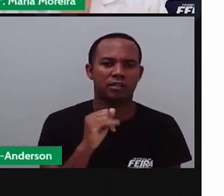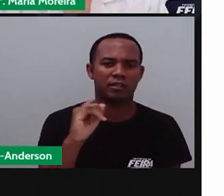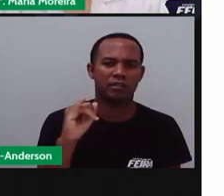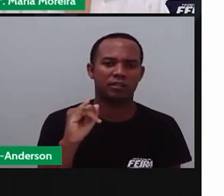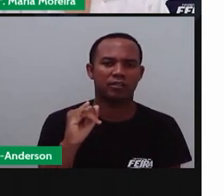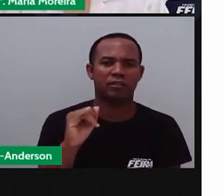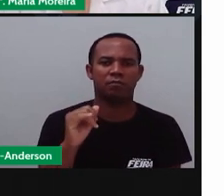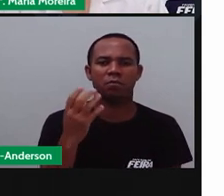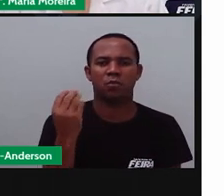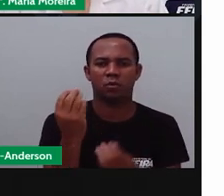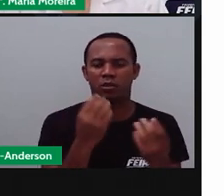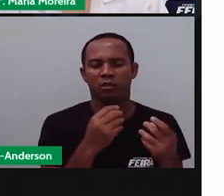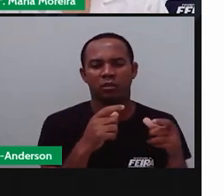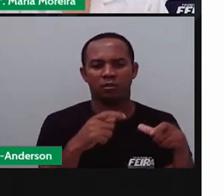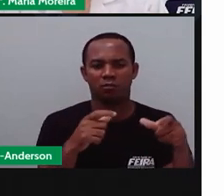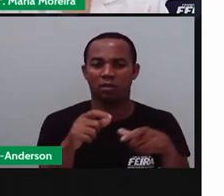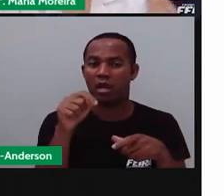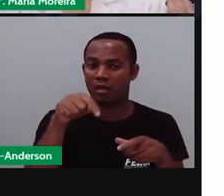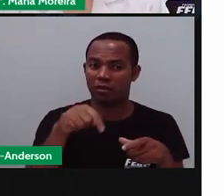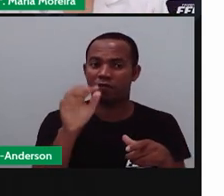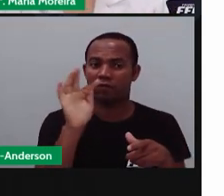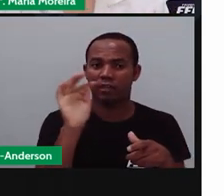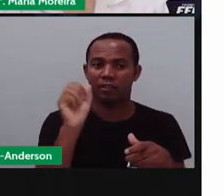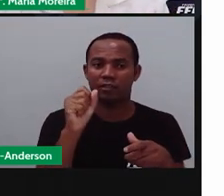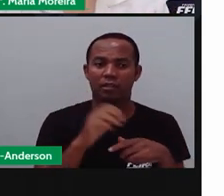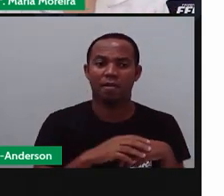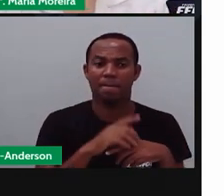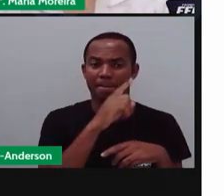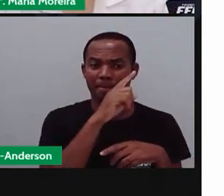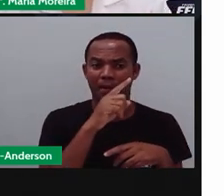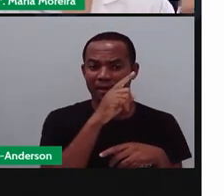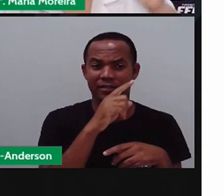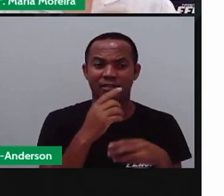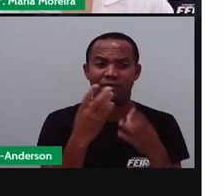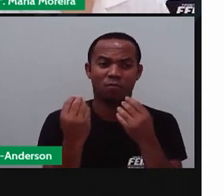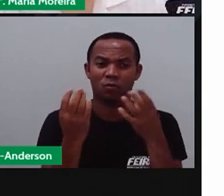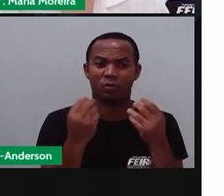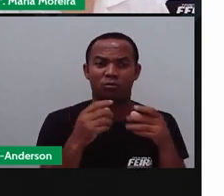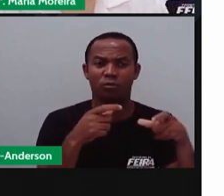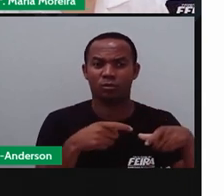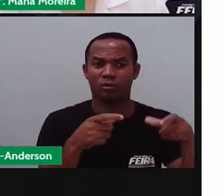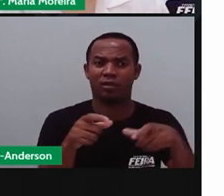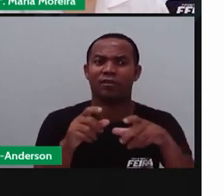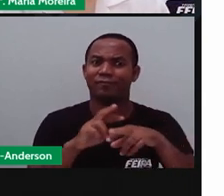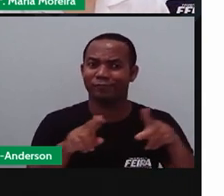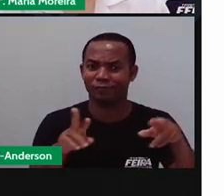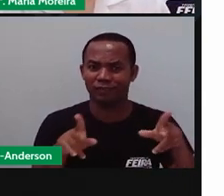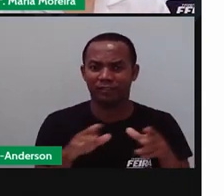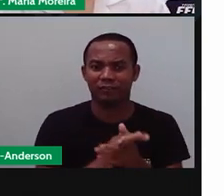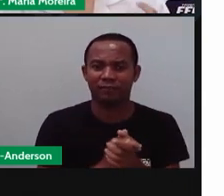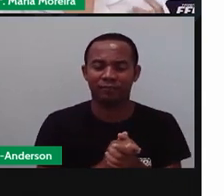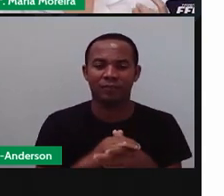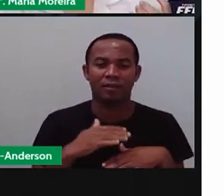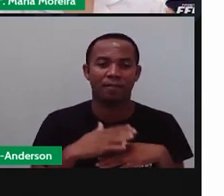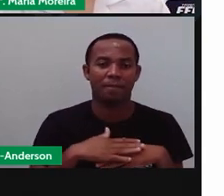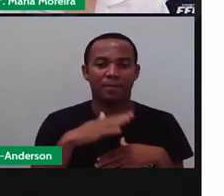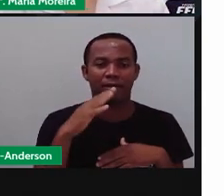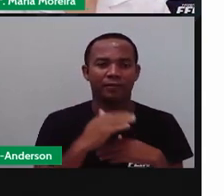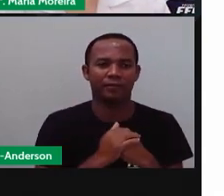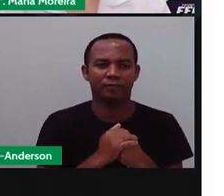não me engano, mas o hábito do açaí pras pessoas do norte é completamente diferente do nosso aqui. É mais